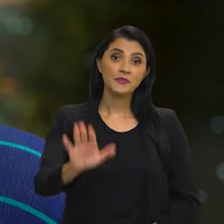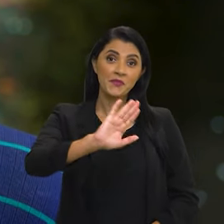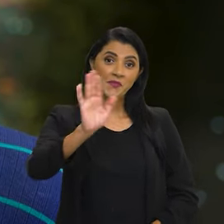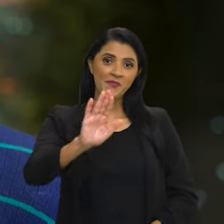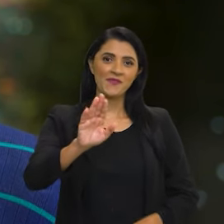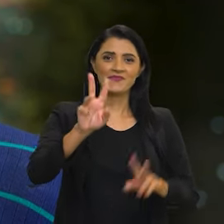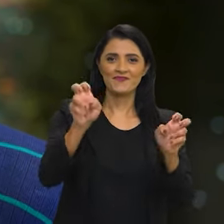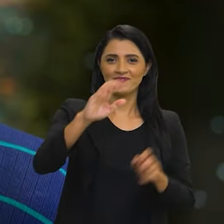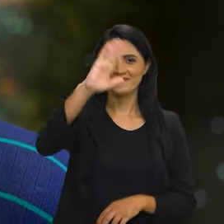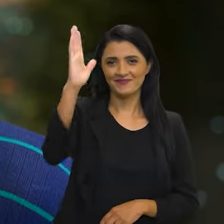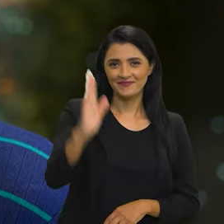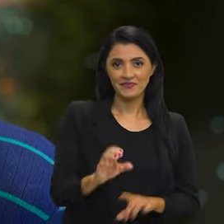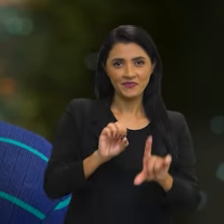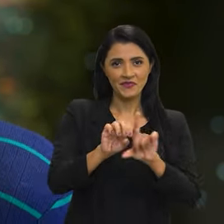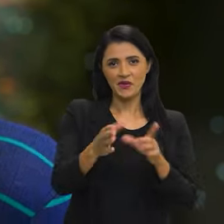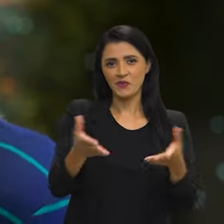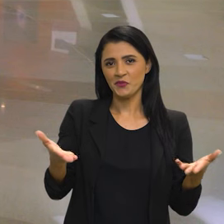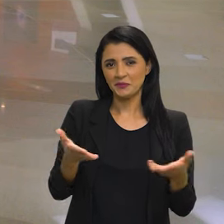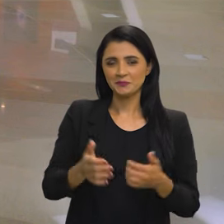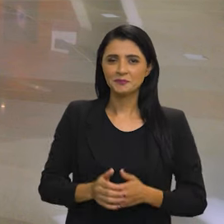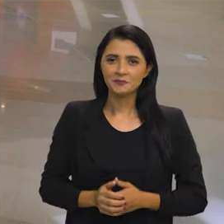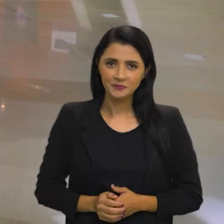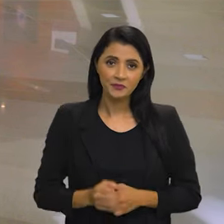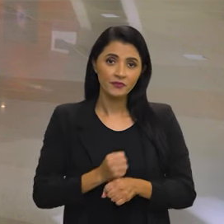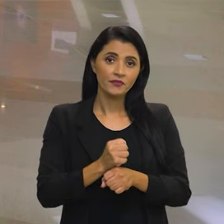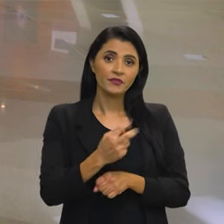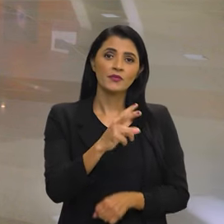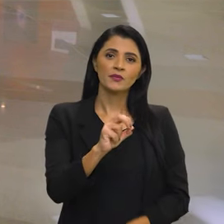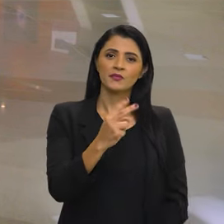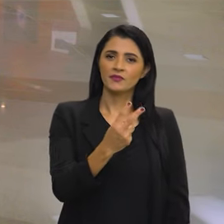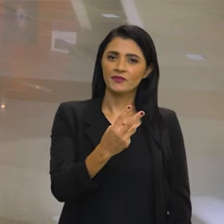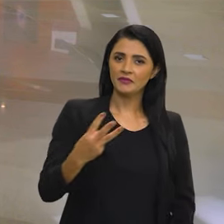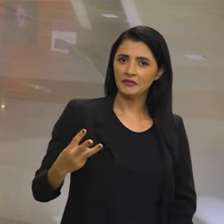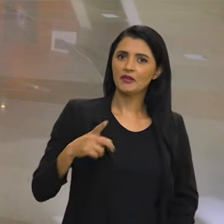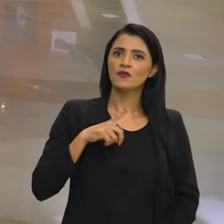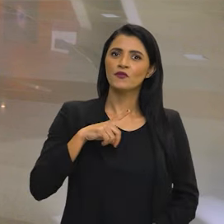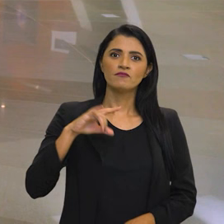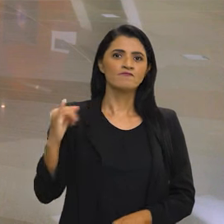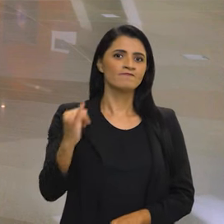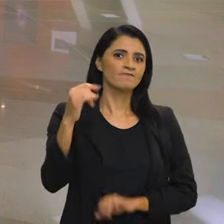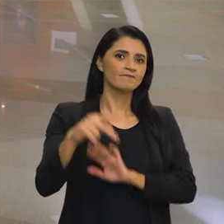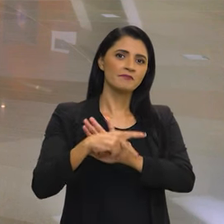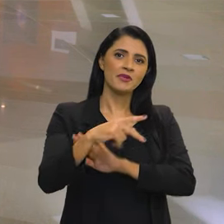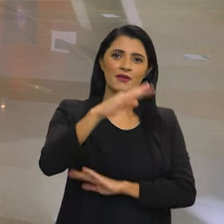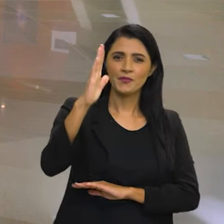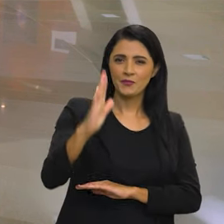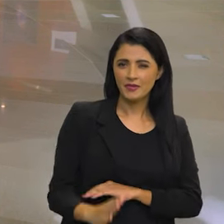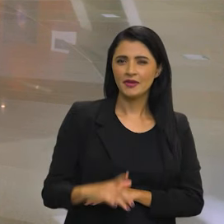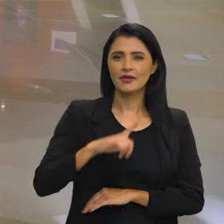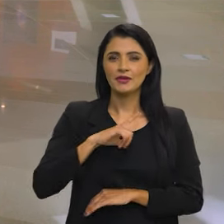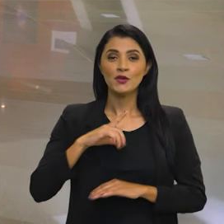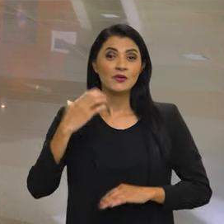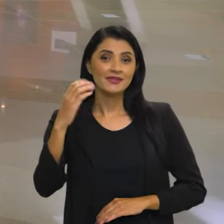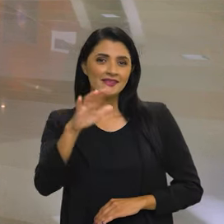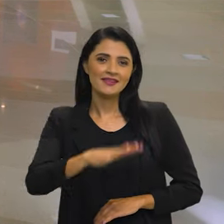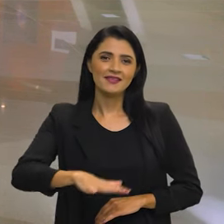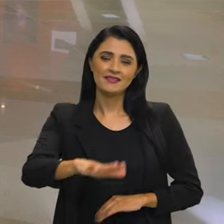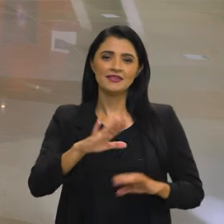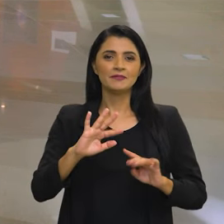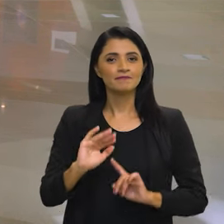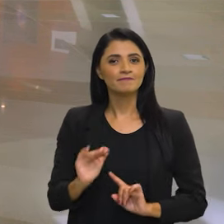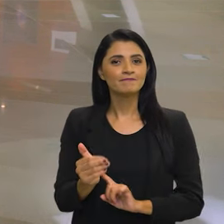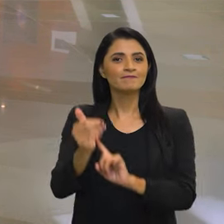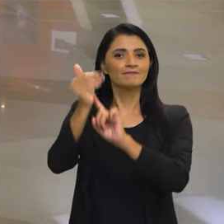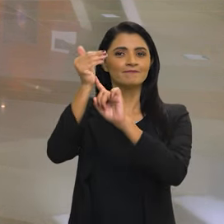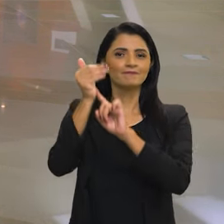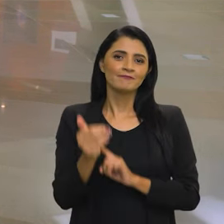Olá, o Brasil em Pauta está no ar! O ano de 2023 foi marcante para o Brasil nas áreas de ciência, tecnologia,